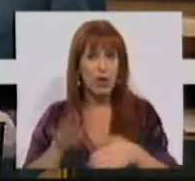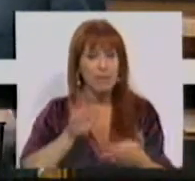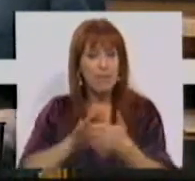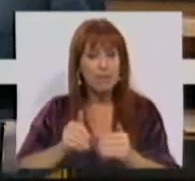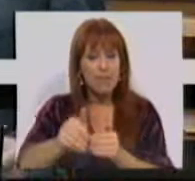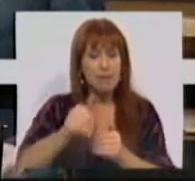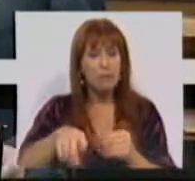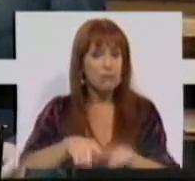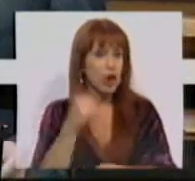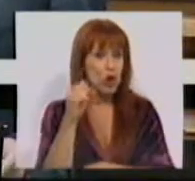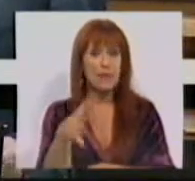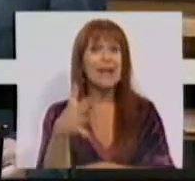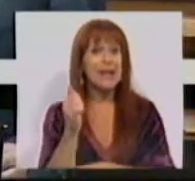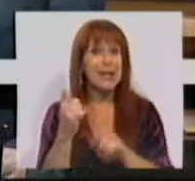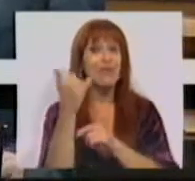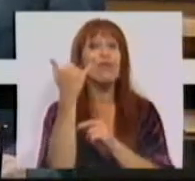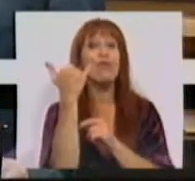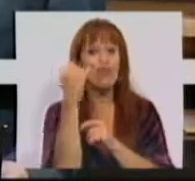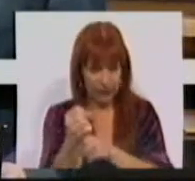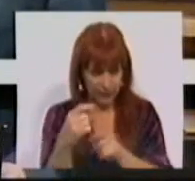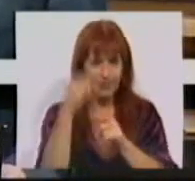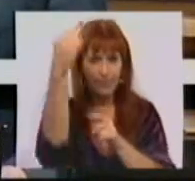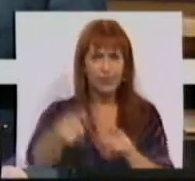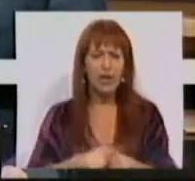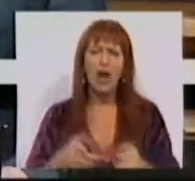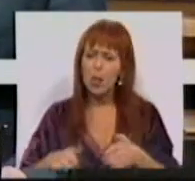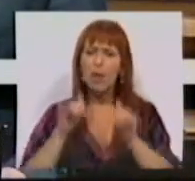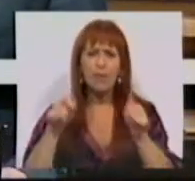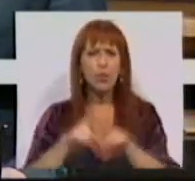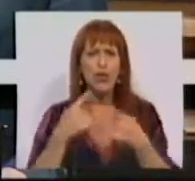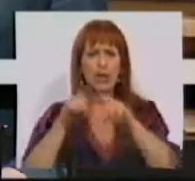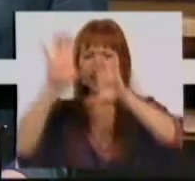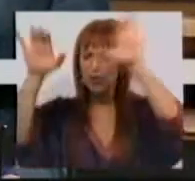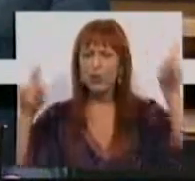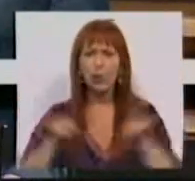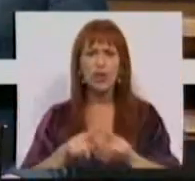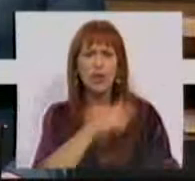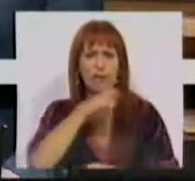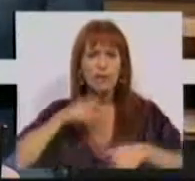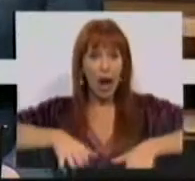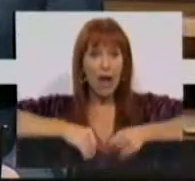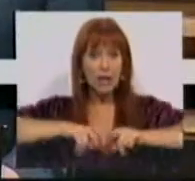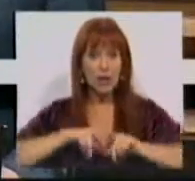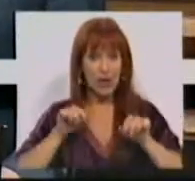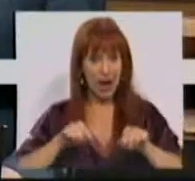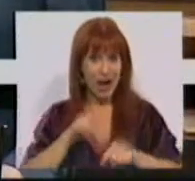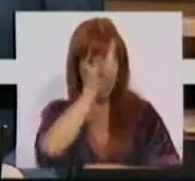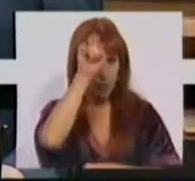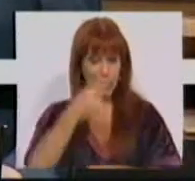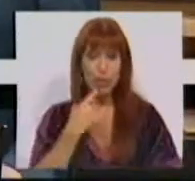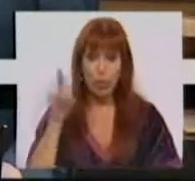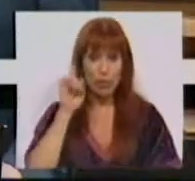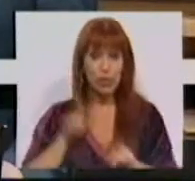vigor em 2020. Será um bom caminho que os diferentes estágios deixem de assumir compromissos e essa é uma questão